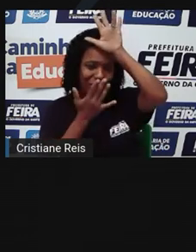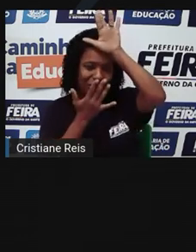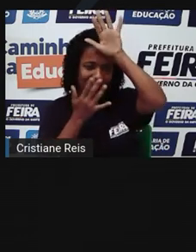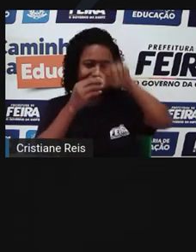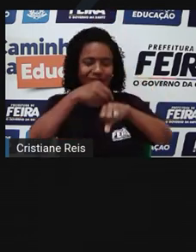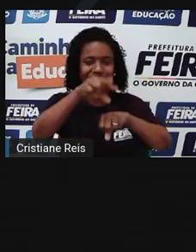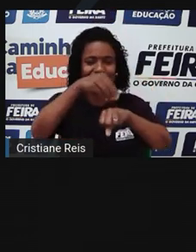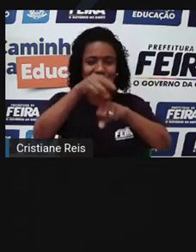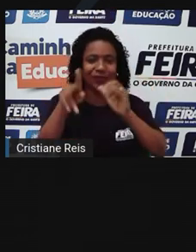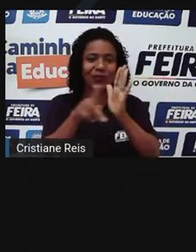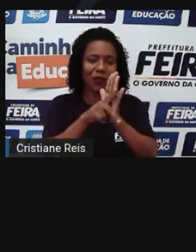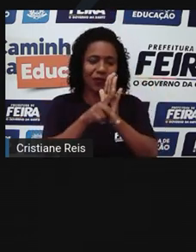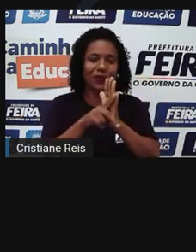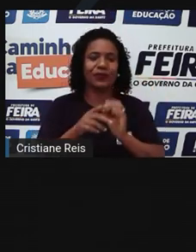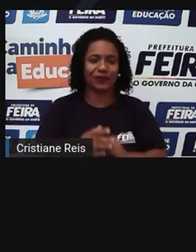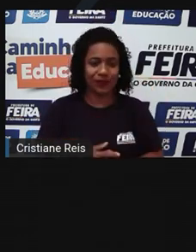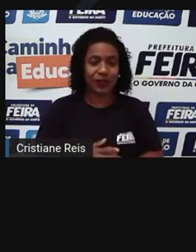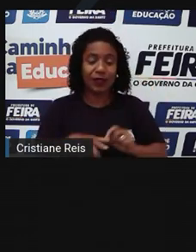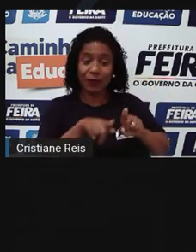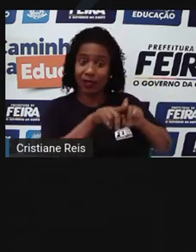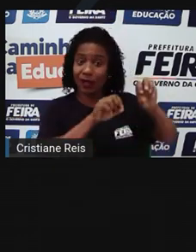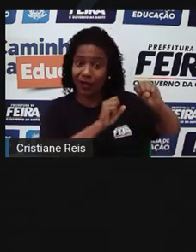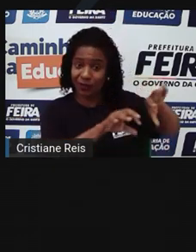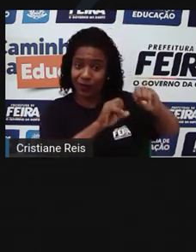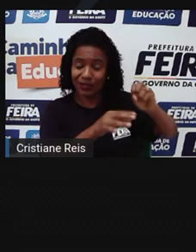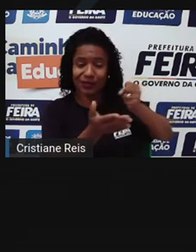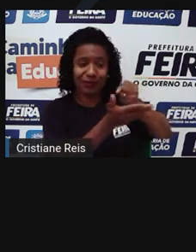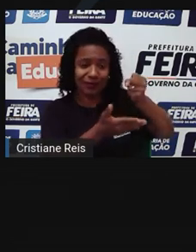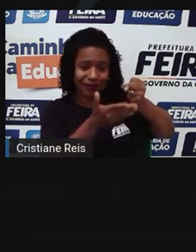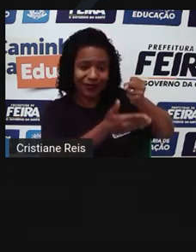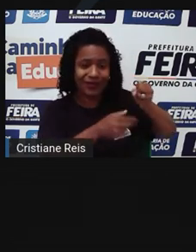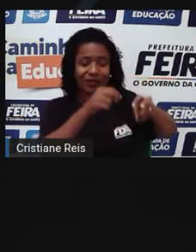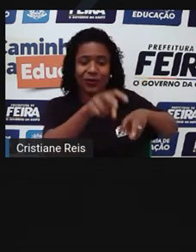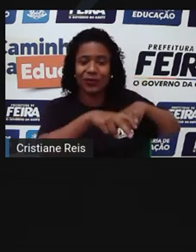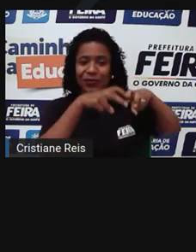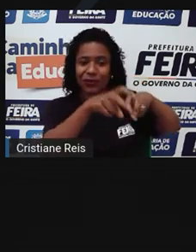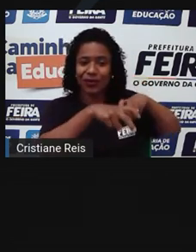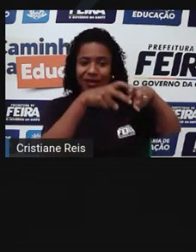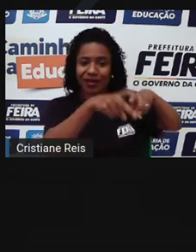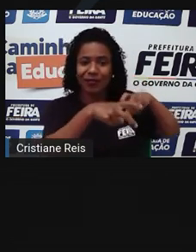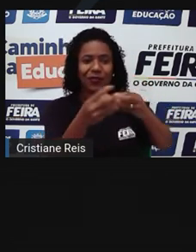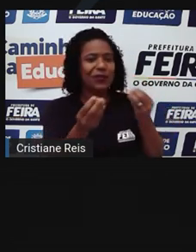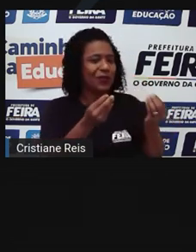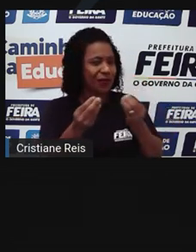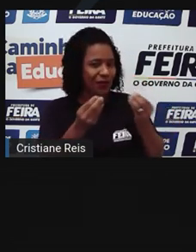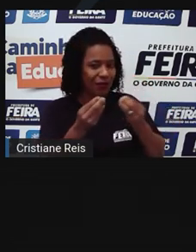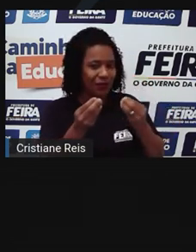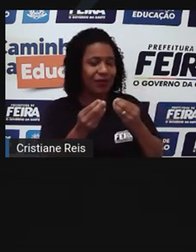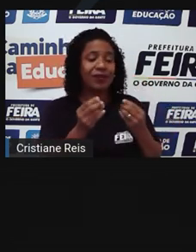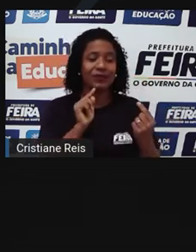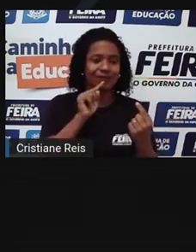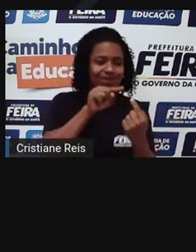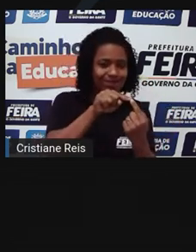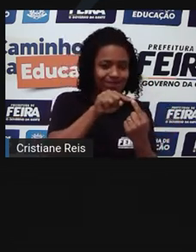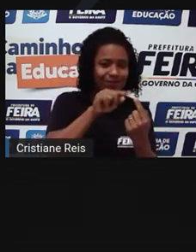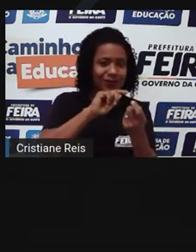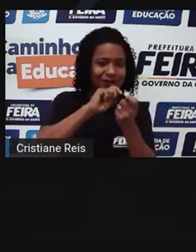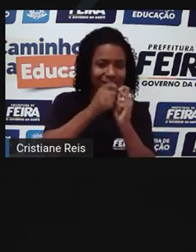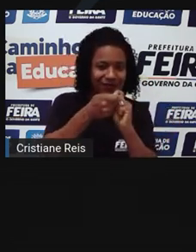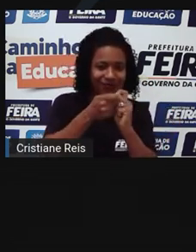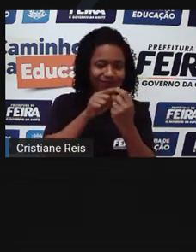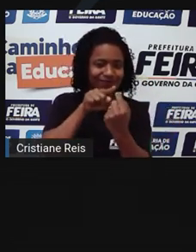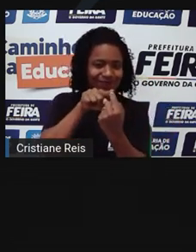básica do campo. A educação para a população rural está prevista com adequações necessárias às